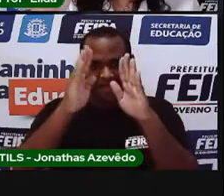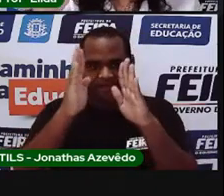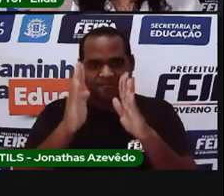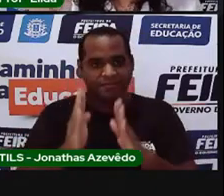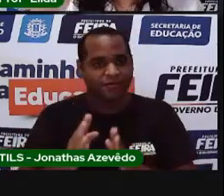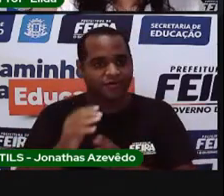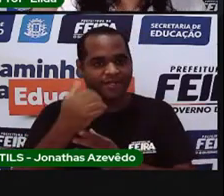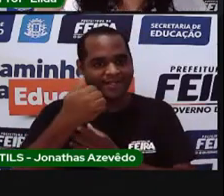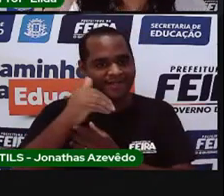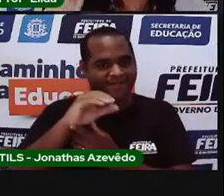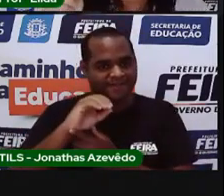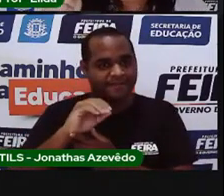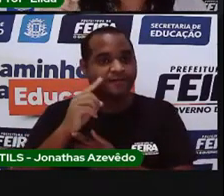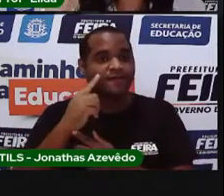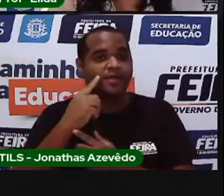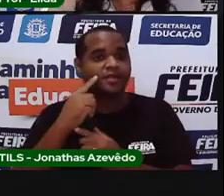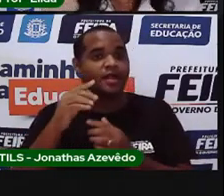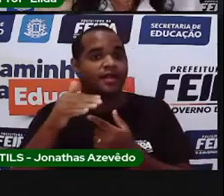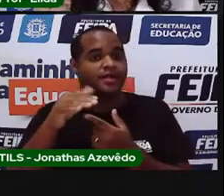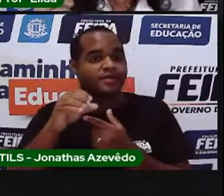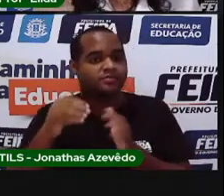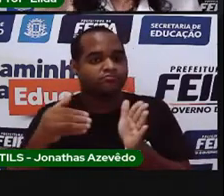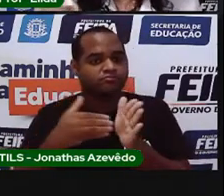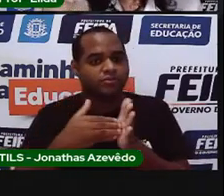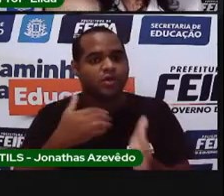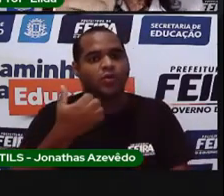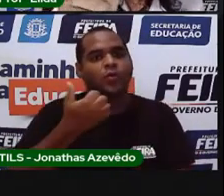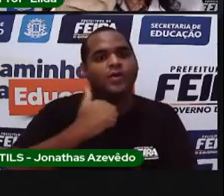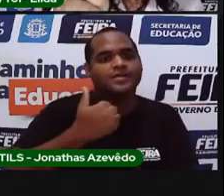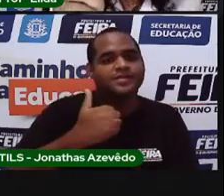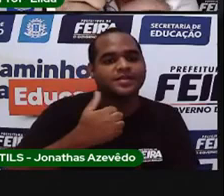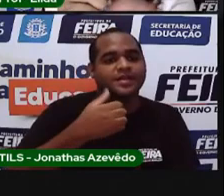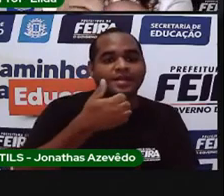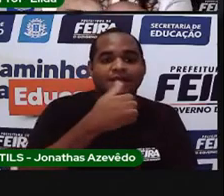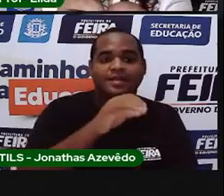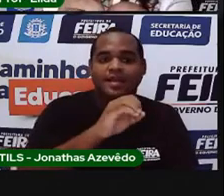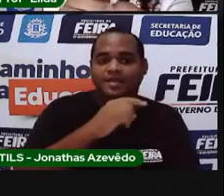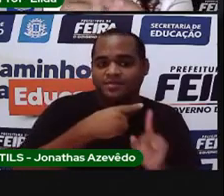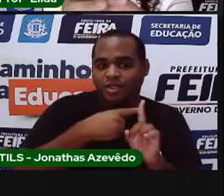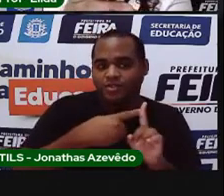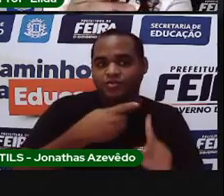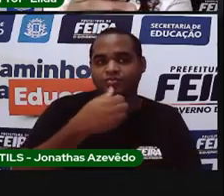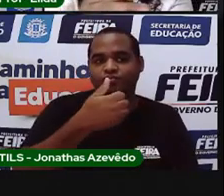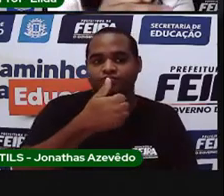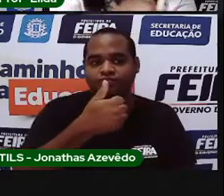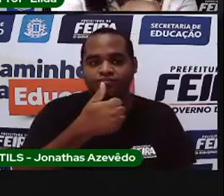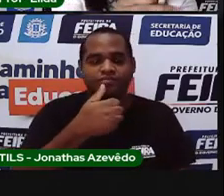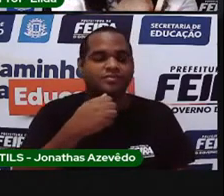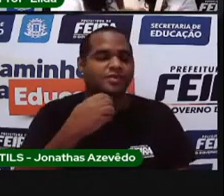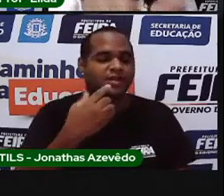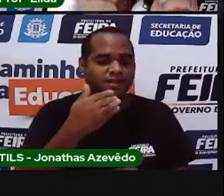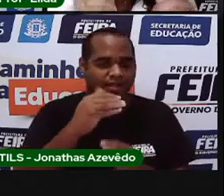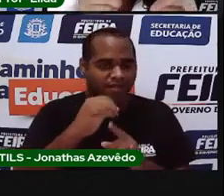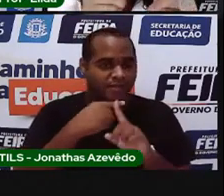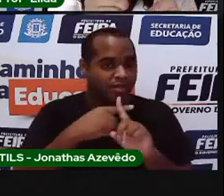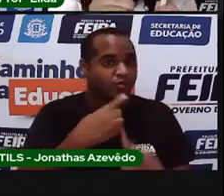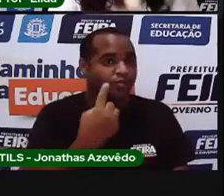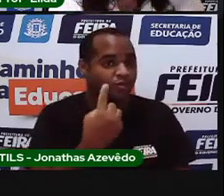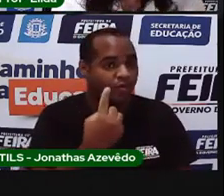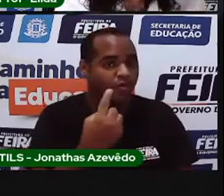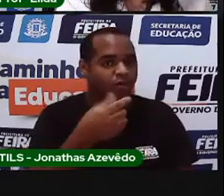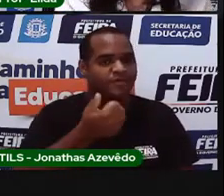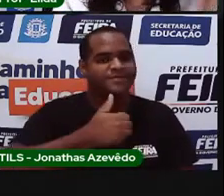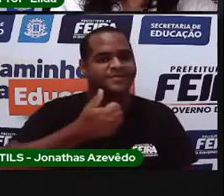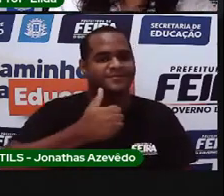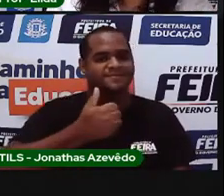no 10, a gente vai fazer 11. E quanto é 11? É 10 10 1 10 mais 1, 11